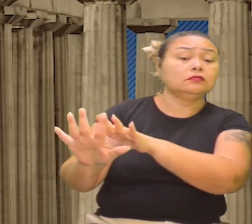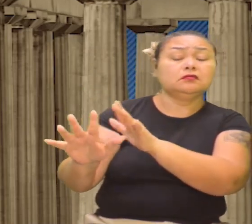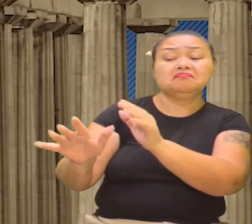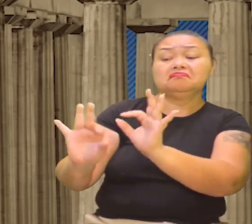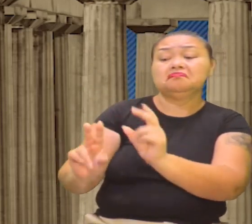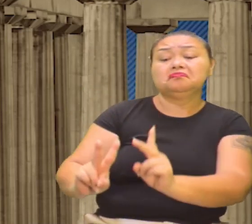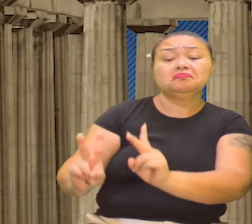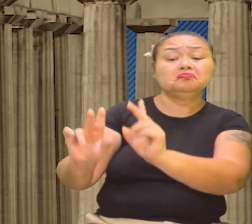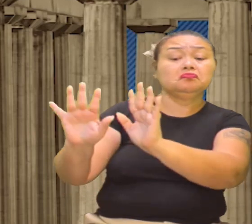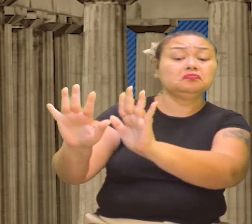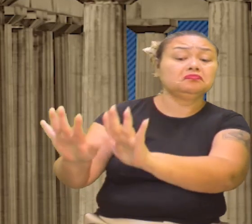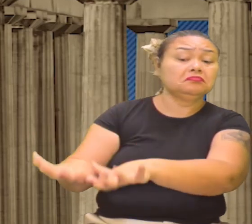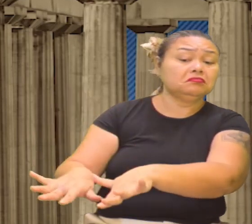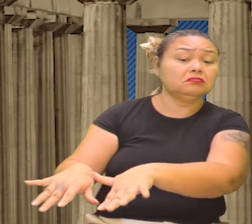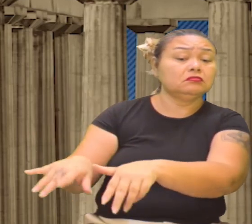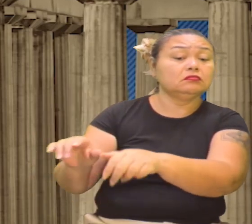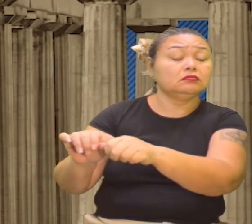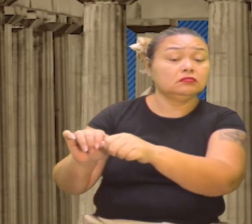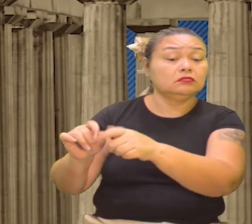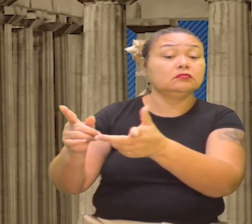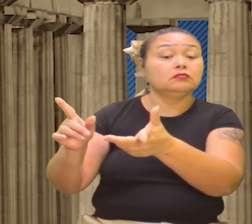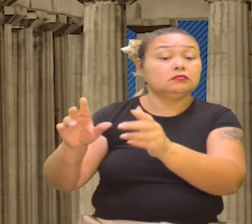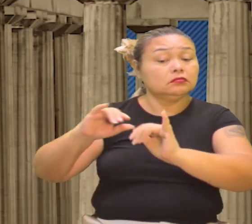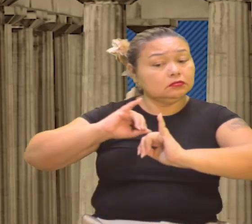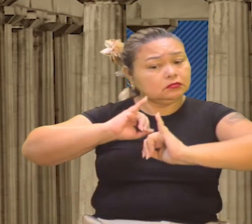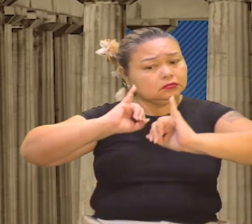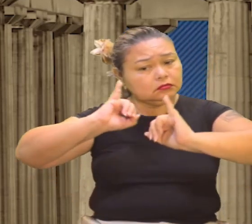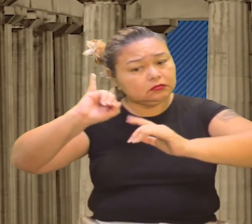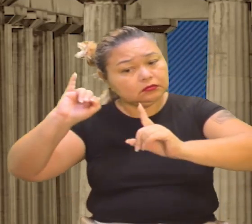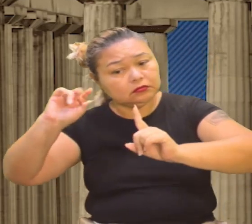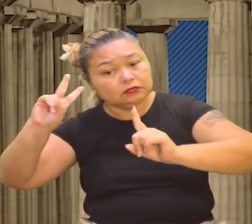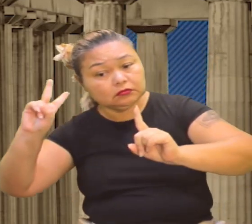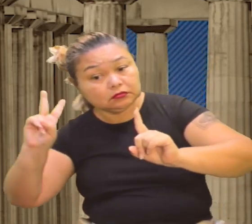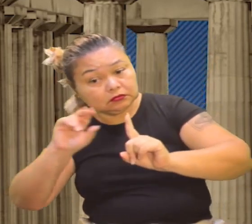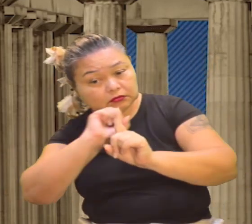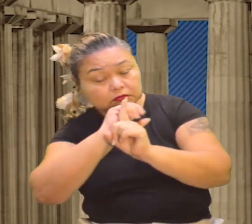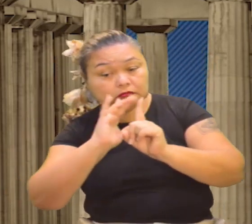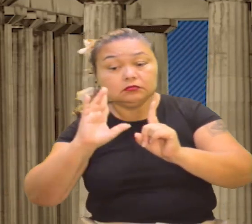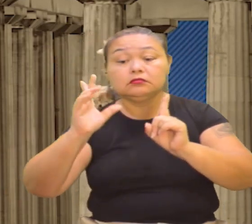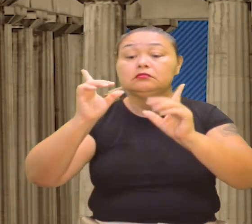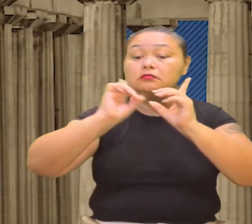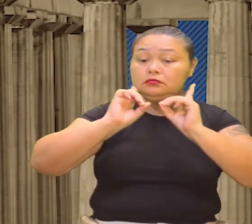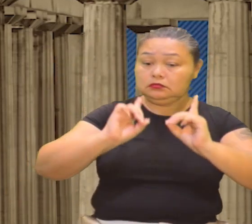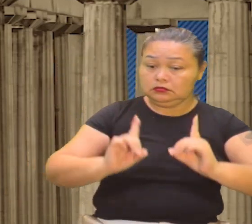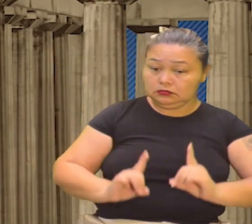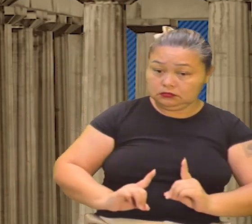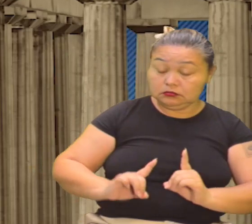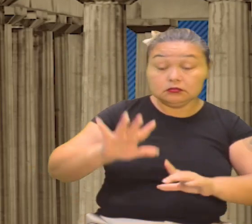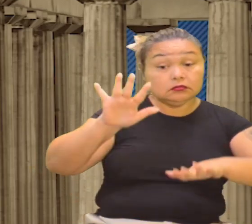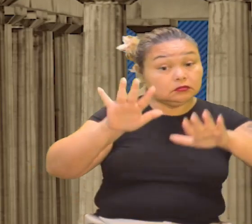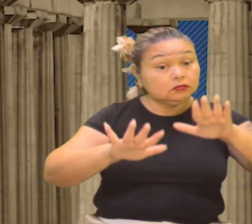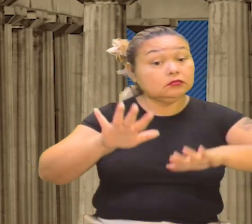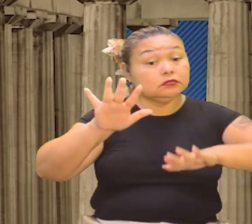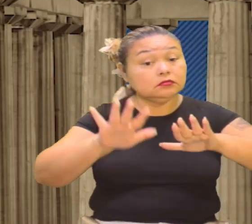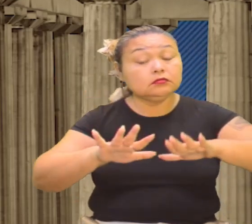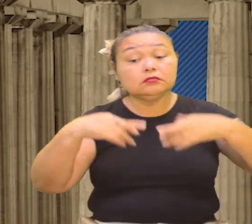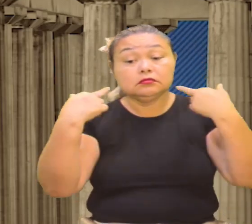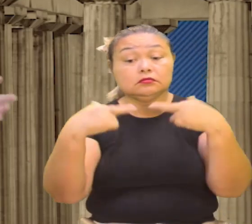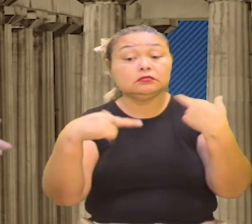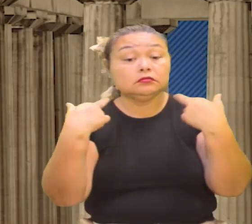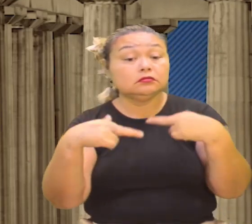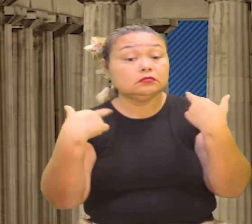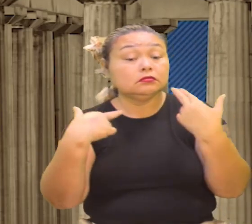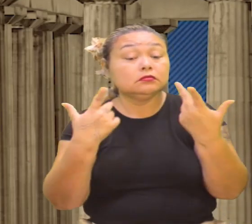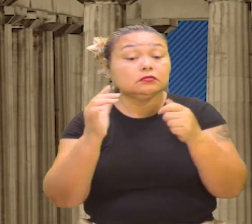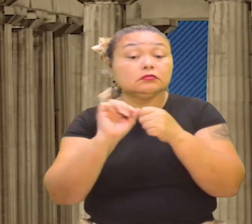tem valor nenhum, até as campanhas, né, de inclusão social para os deficientes, às vezes, eles reclamam